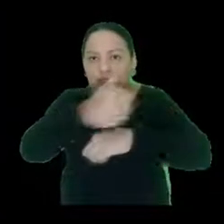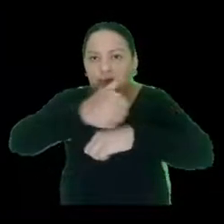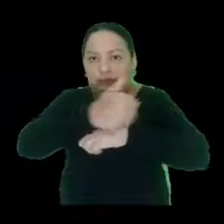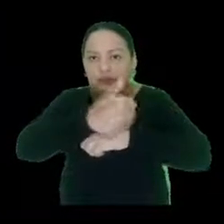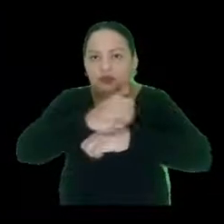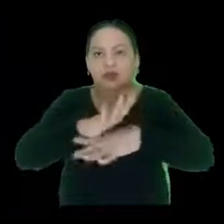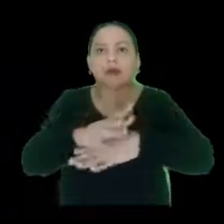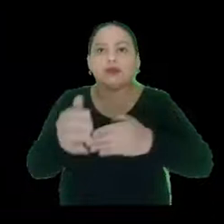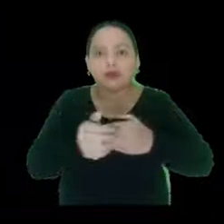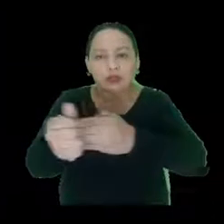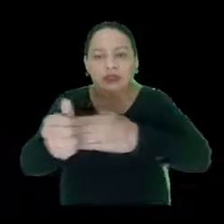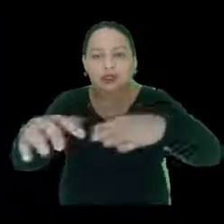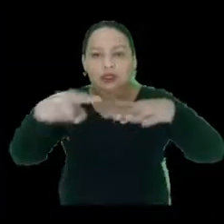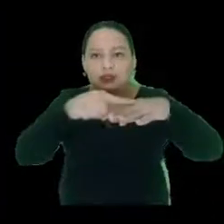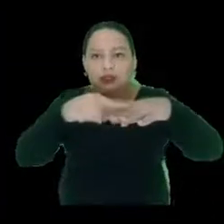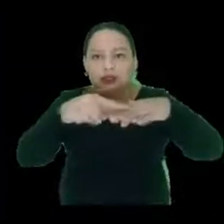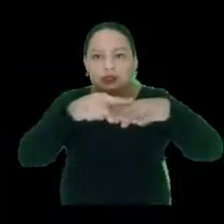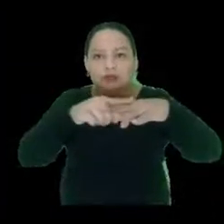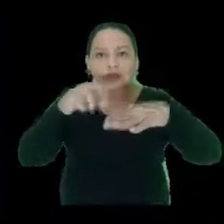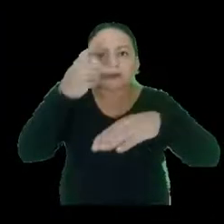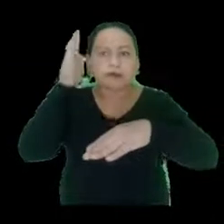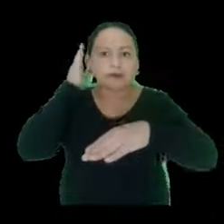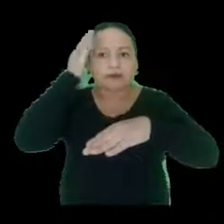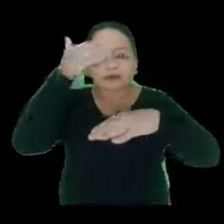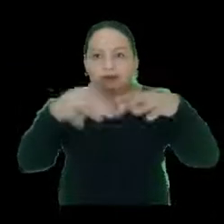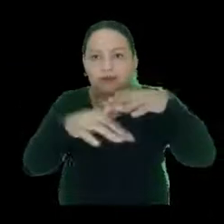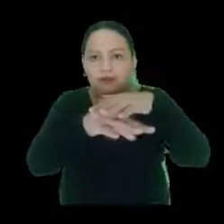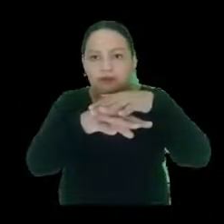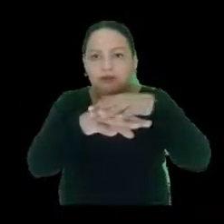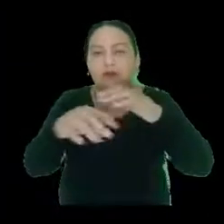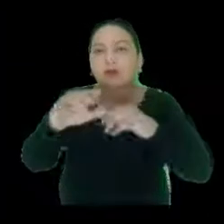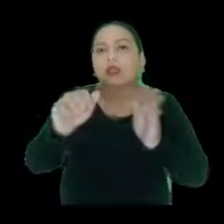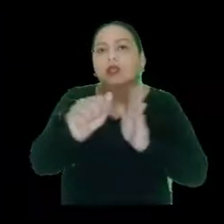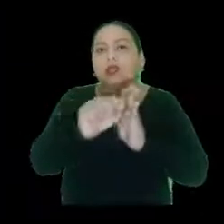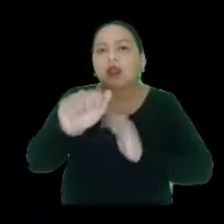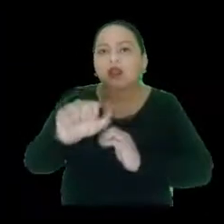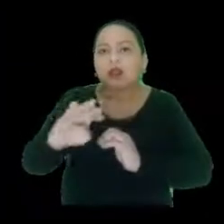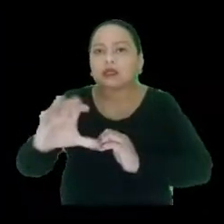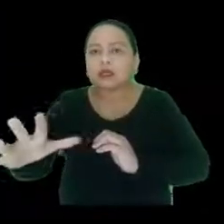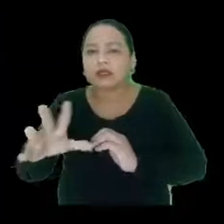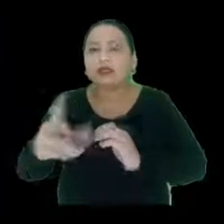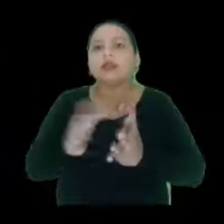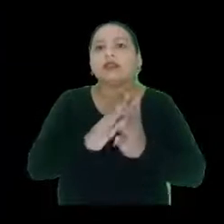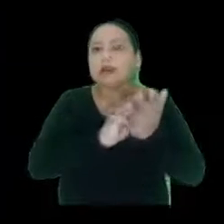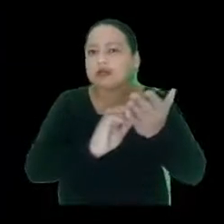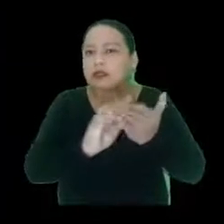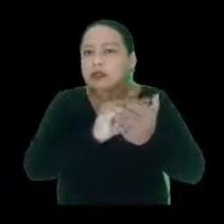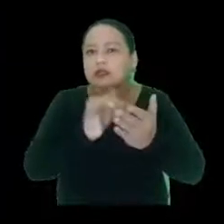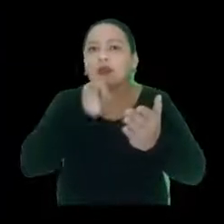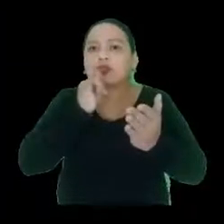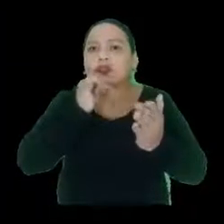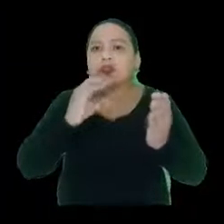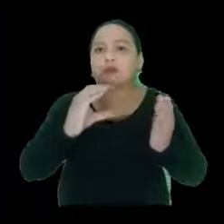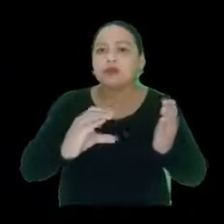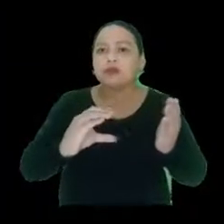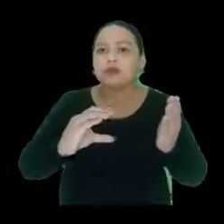guia, né? A mão em cima é do surdo-cego. Nós temos o alfabeto manual tátil, né? Então, por exemplo,